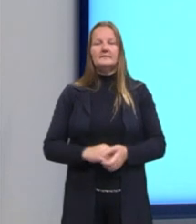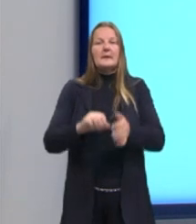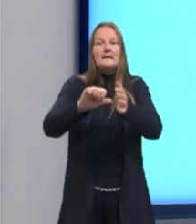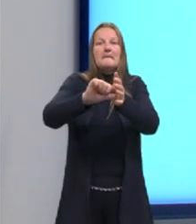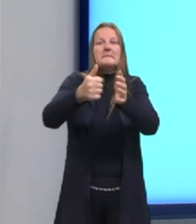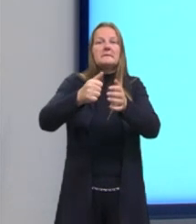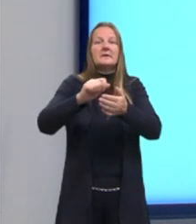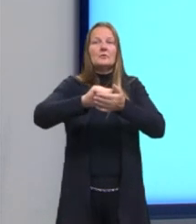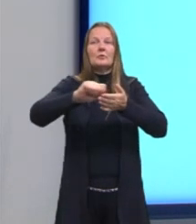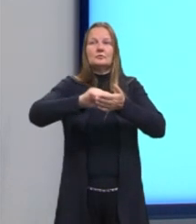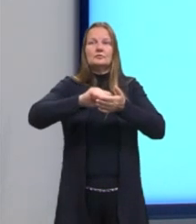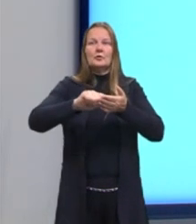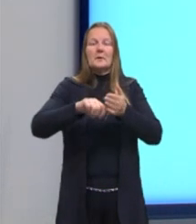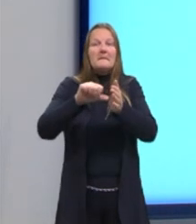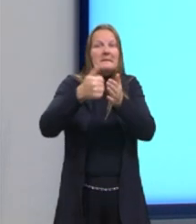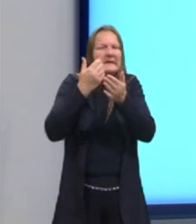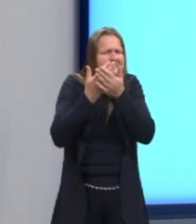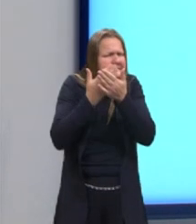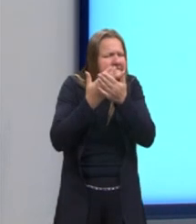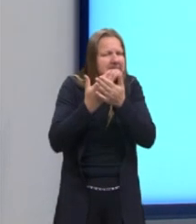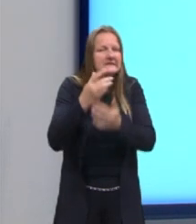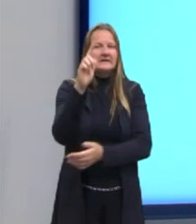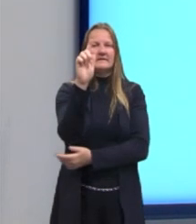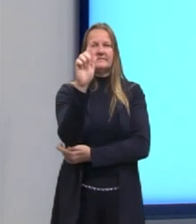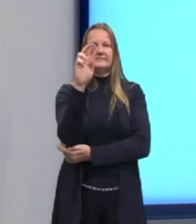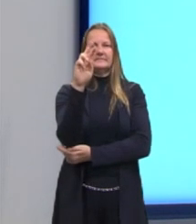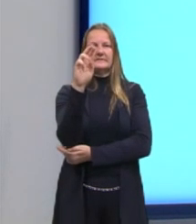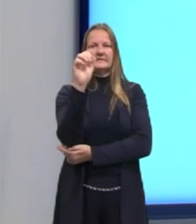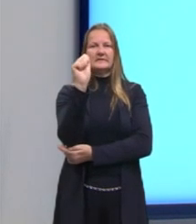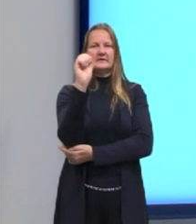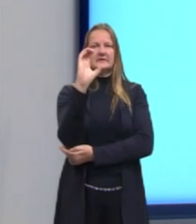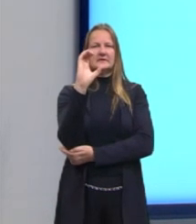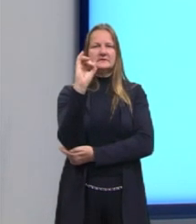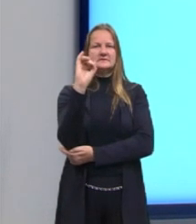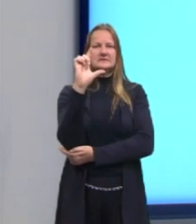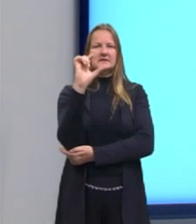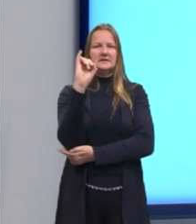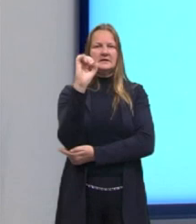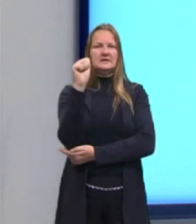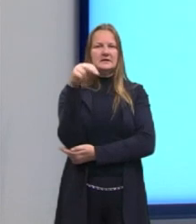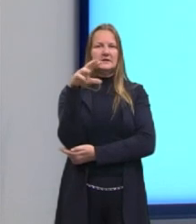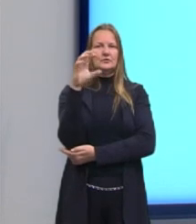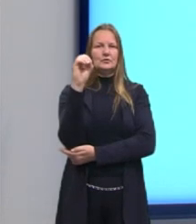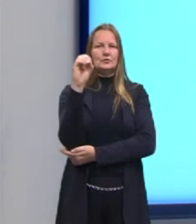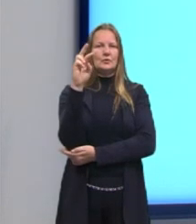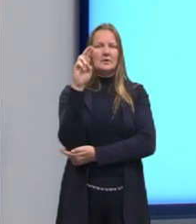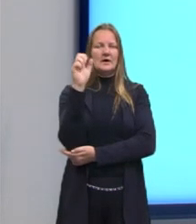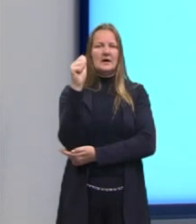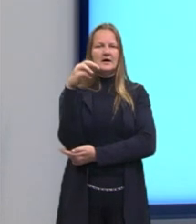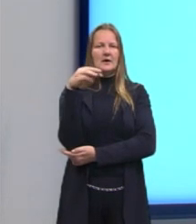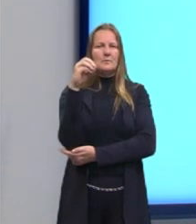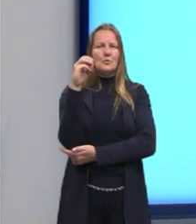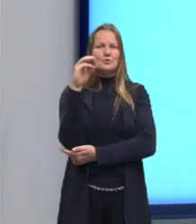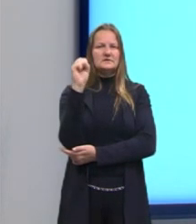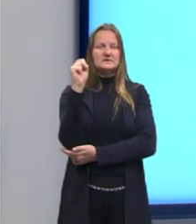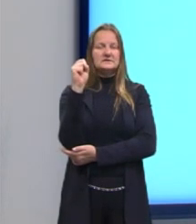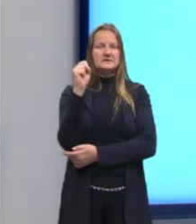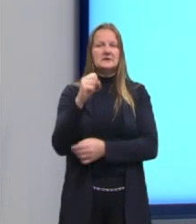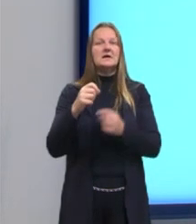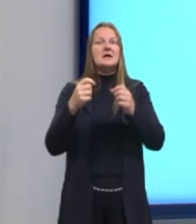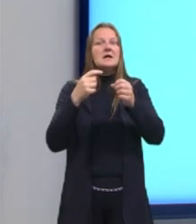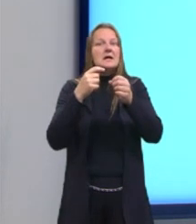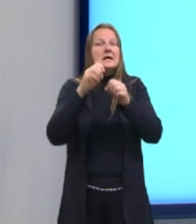Primeiro autor, então, que a gente vai falar é o Graciliano Ramos. Ele é lá de Quebrângulo, em Alagoas, né, ele atua como